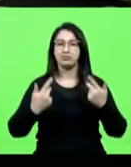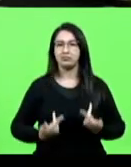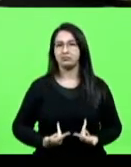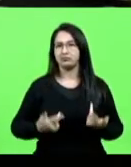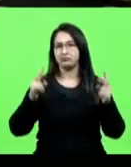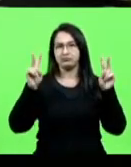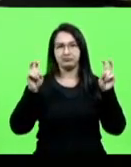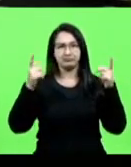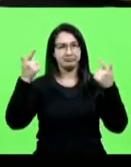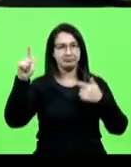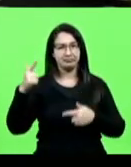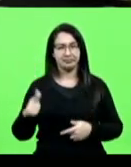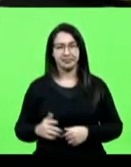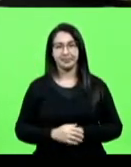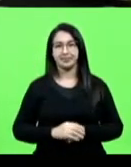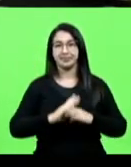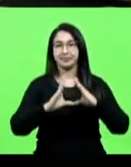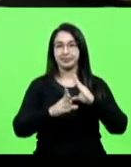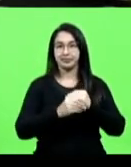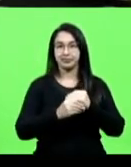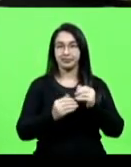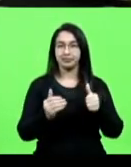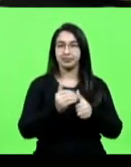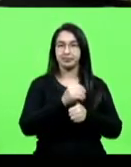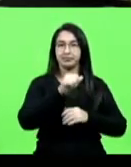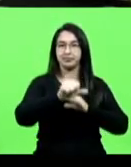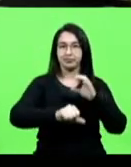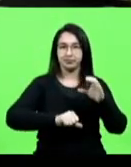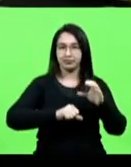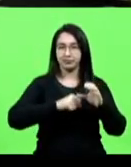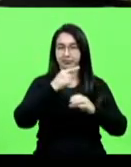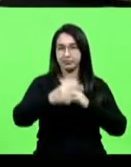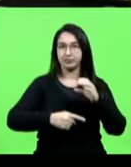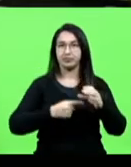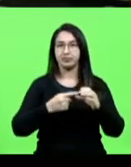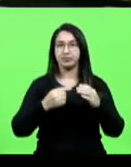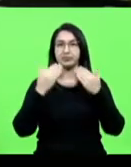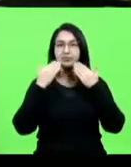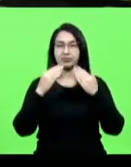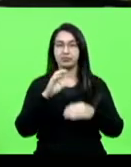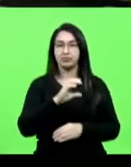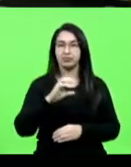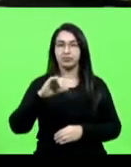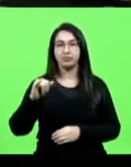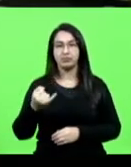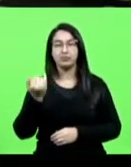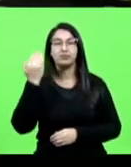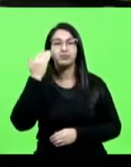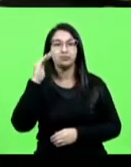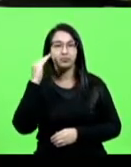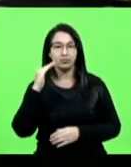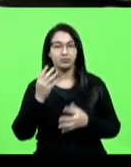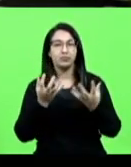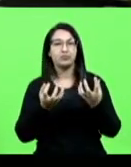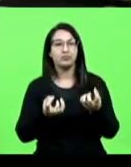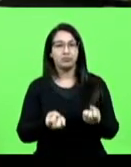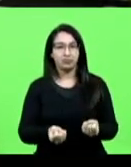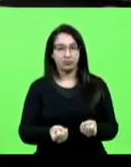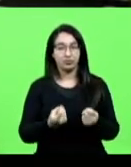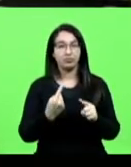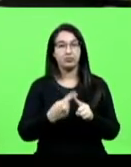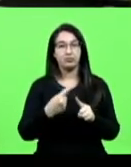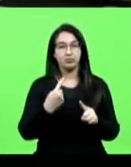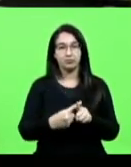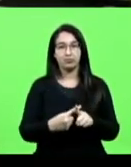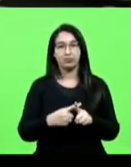Quanto à emenda substitutiva global apresentada na CCJ, entendo necessário o seu acolhimento, na medida que visa